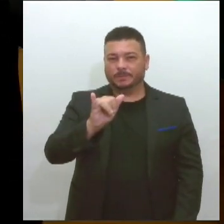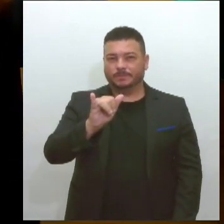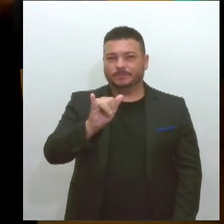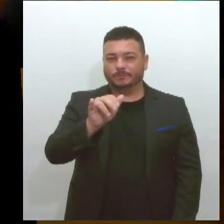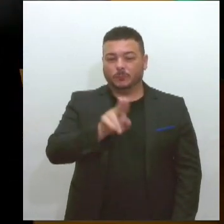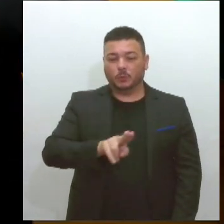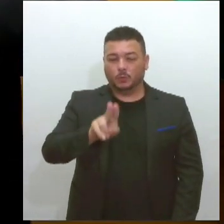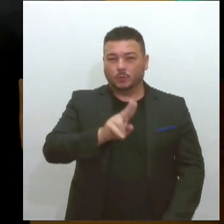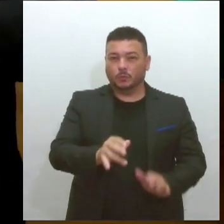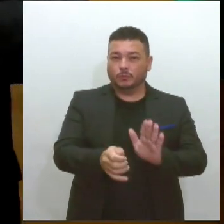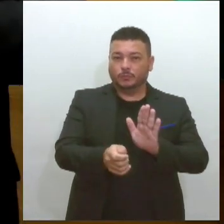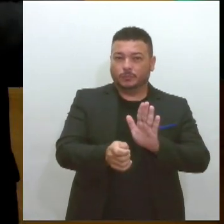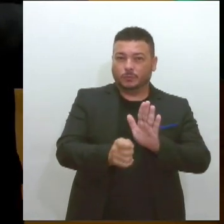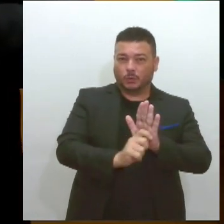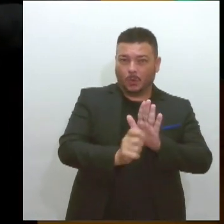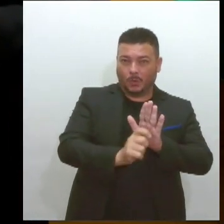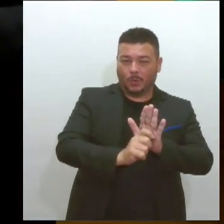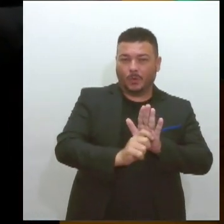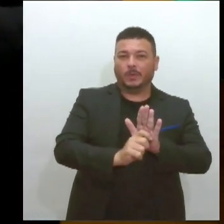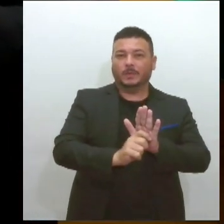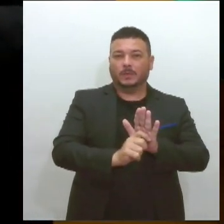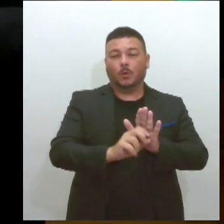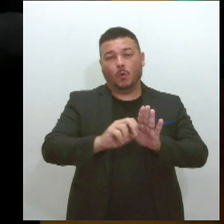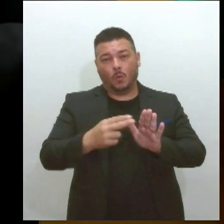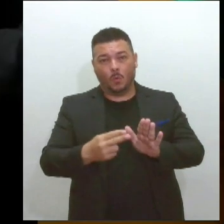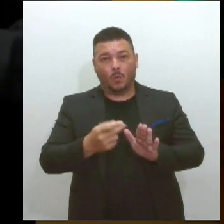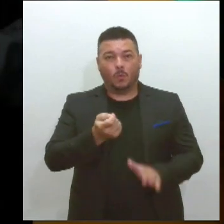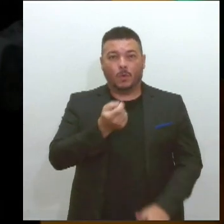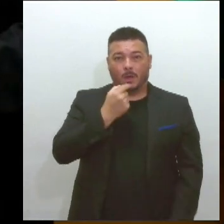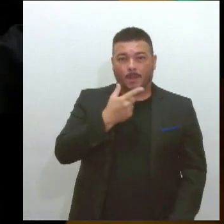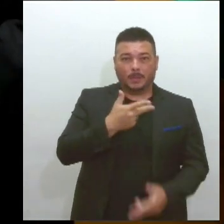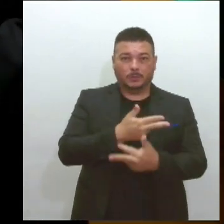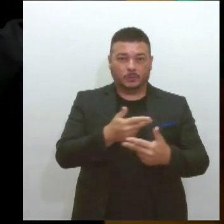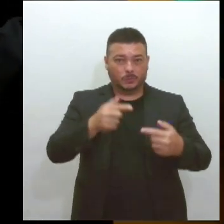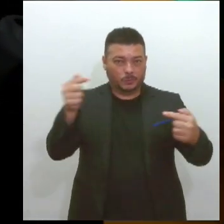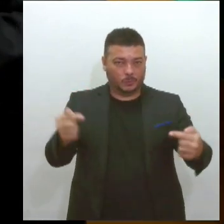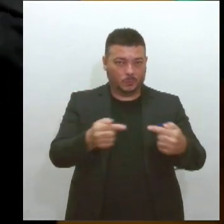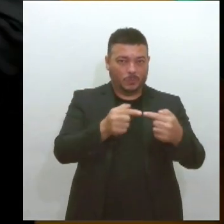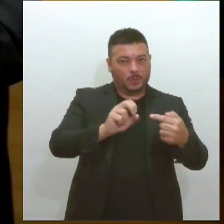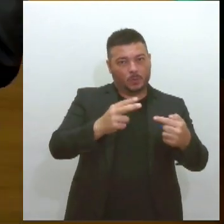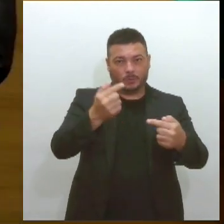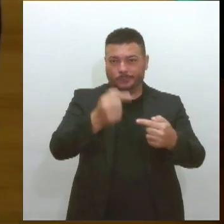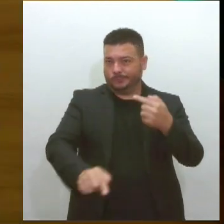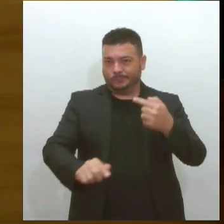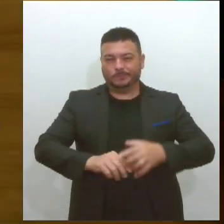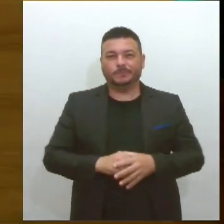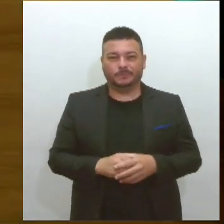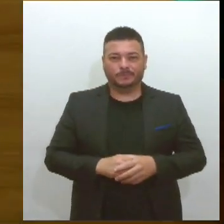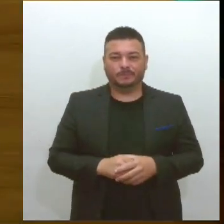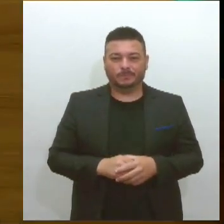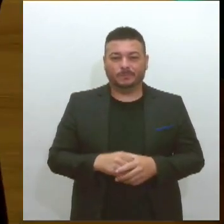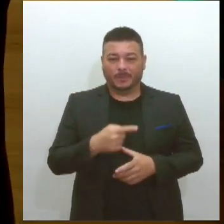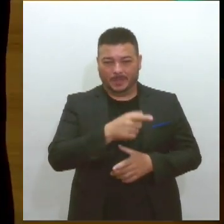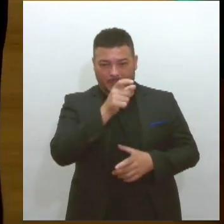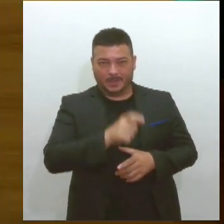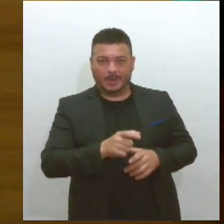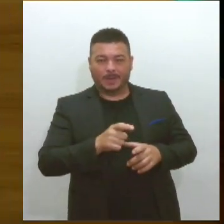e ilícitas. Para tratar deste assunto, estamos com o Felipe Campos, ele que é médico, psiquiatra. Felipe,